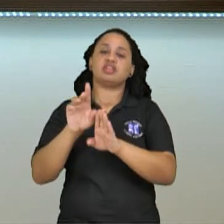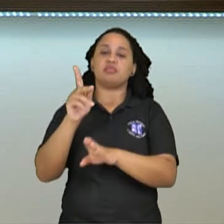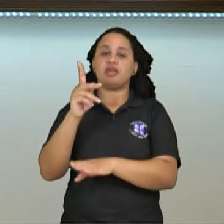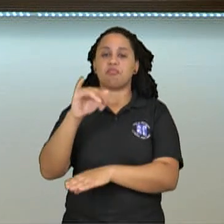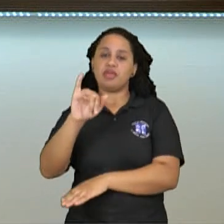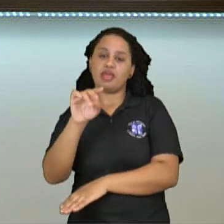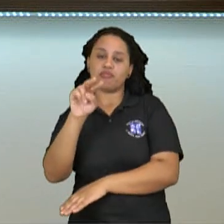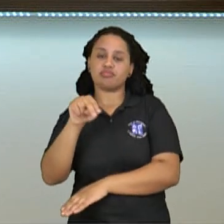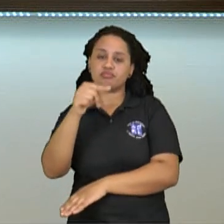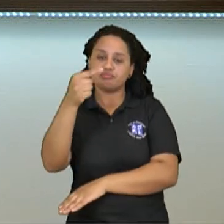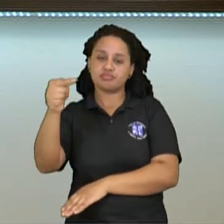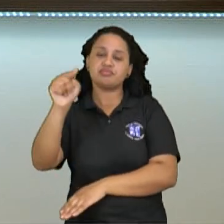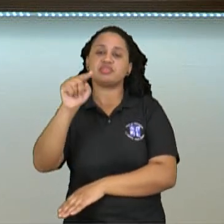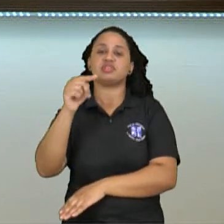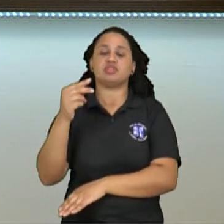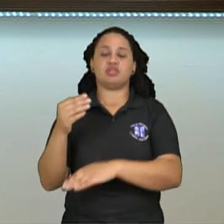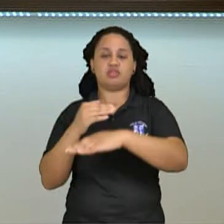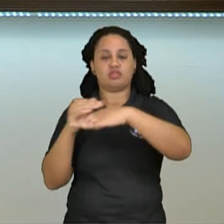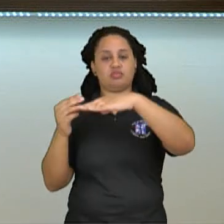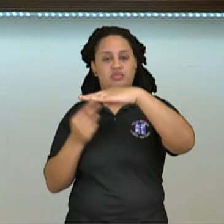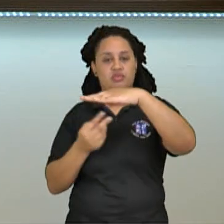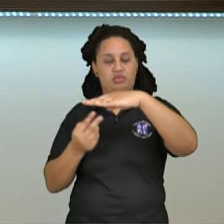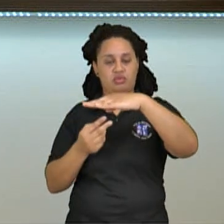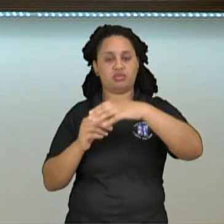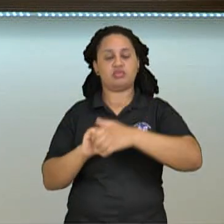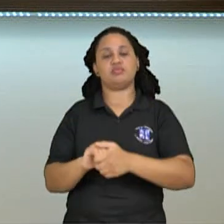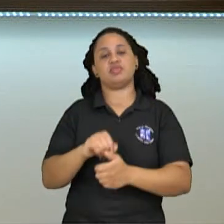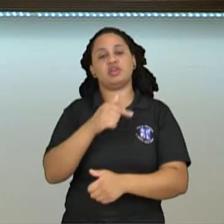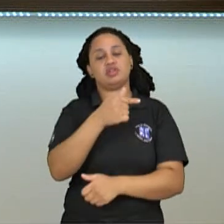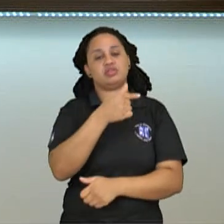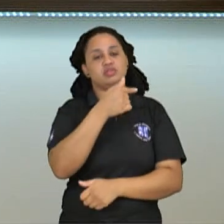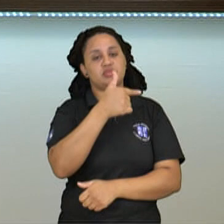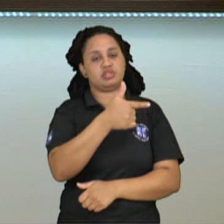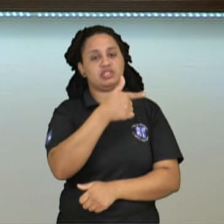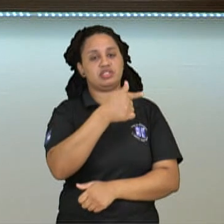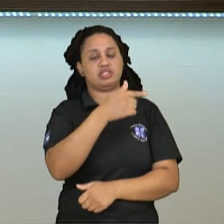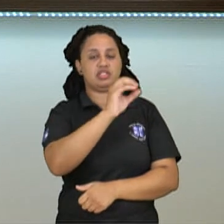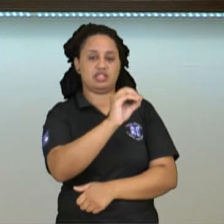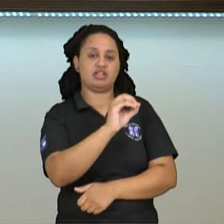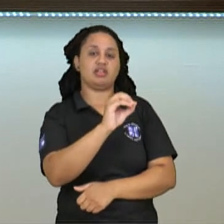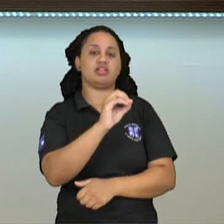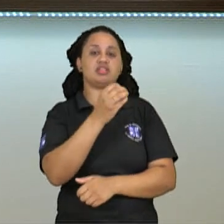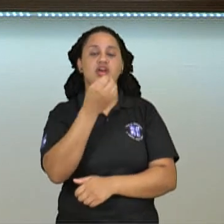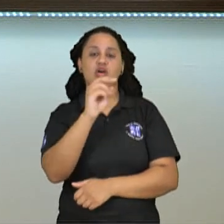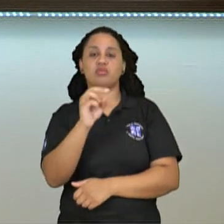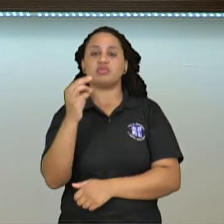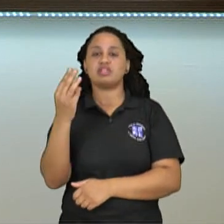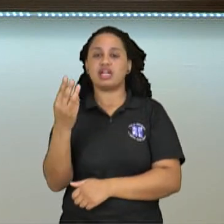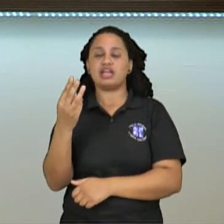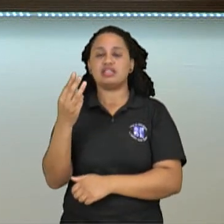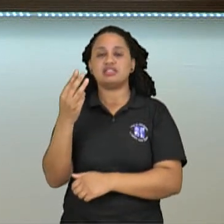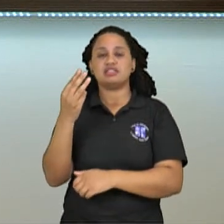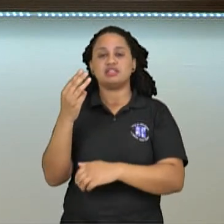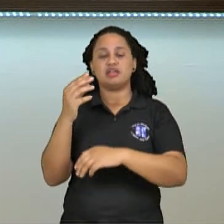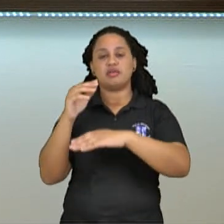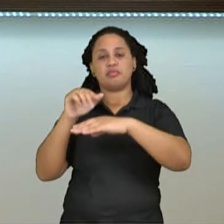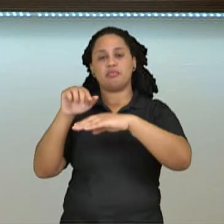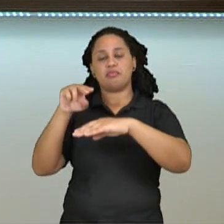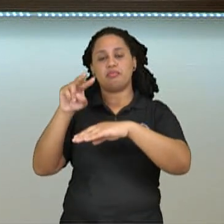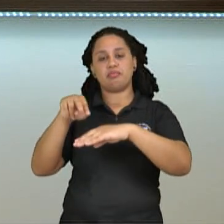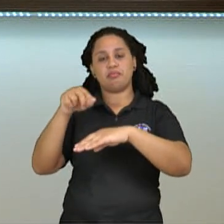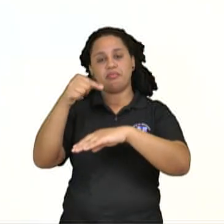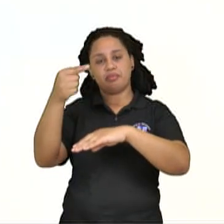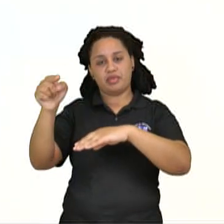graus ou pi, o 270 graus ou 3 pi sobre 2 e, por fim, o 2 pi. A volta